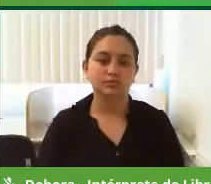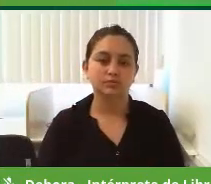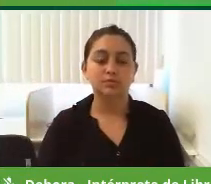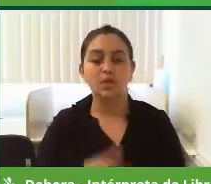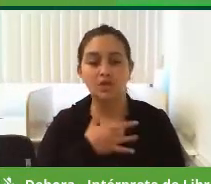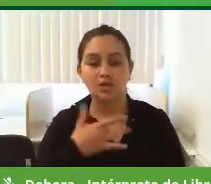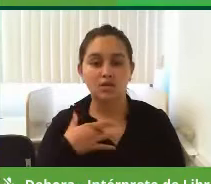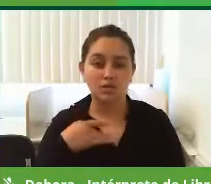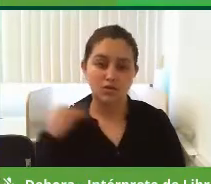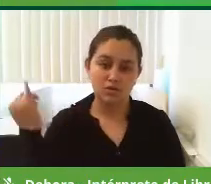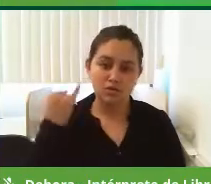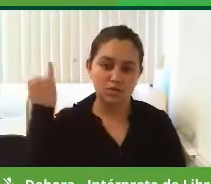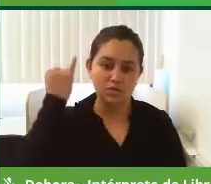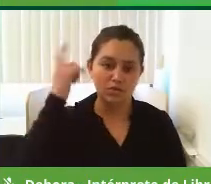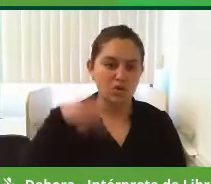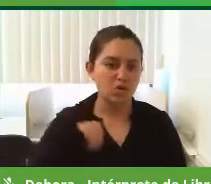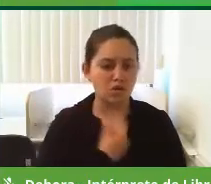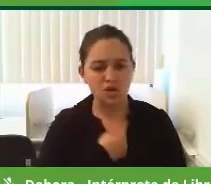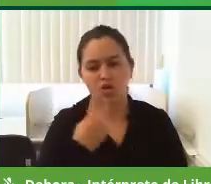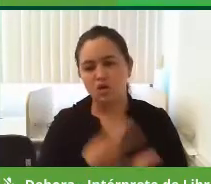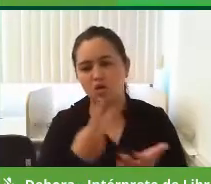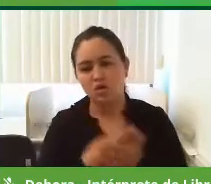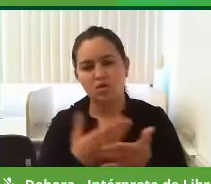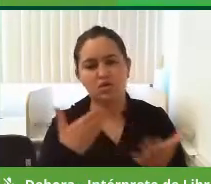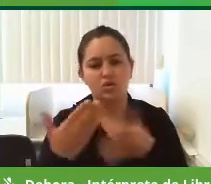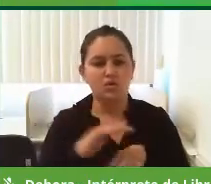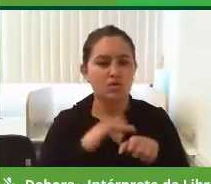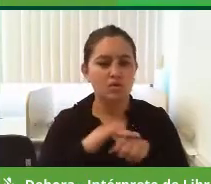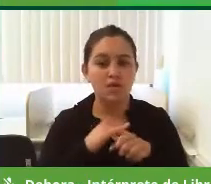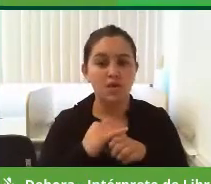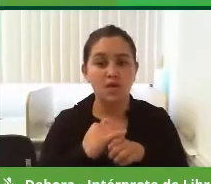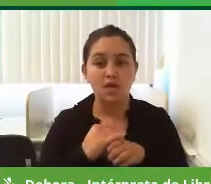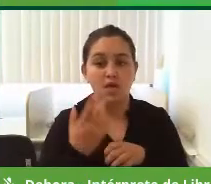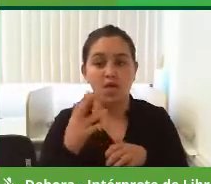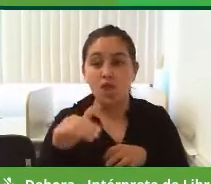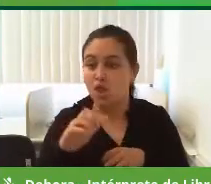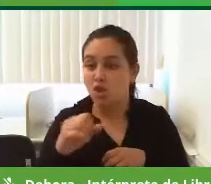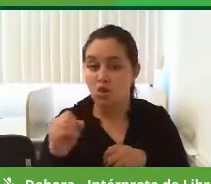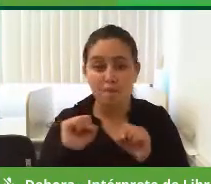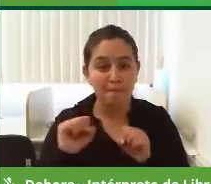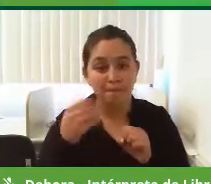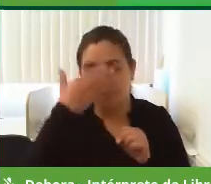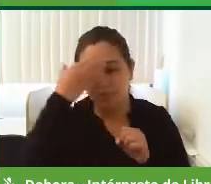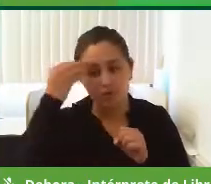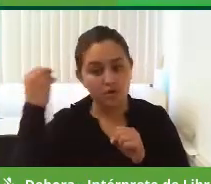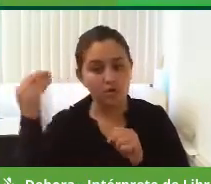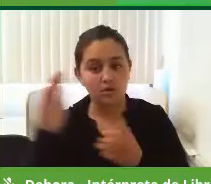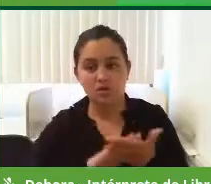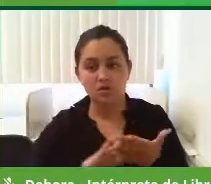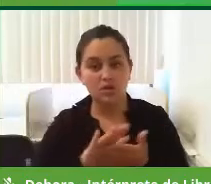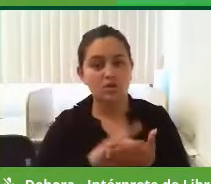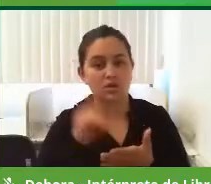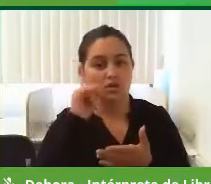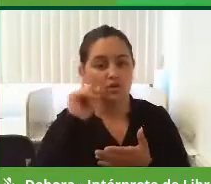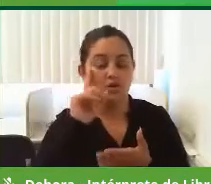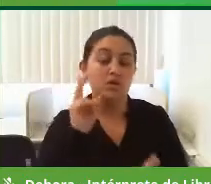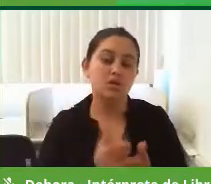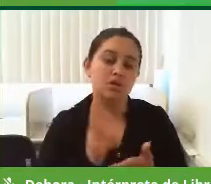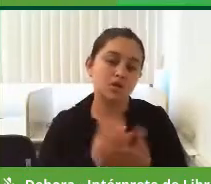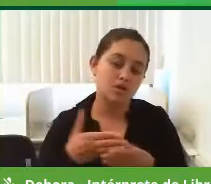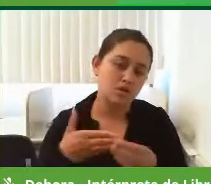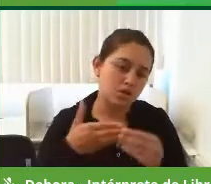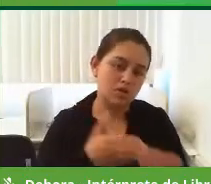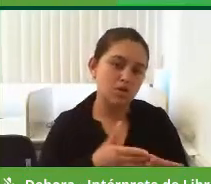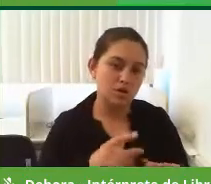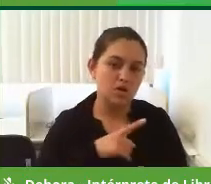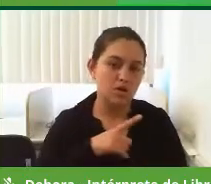que nós temos que debater sempre. Ela não pode sair do foco da conjuntura no dia a dia, né? Porque nós vemos, assim, que nós